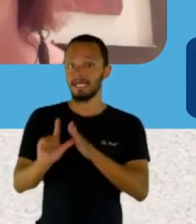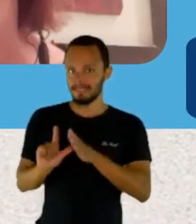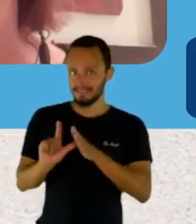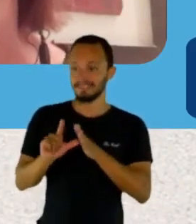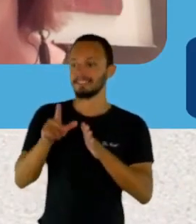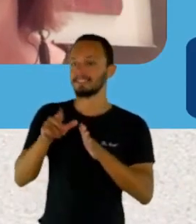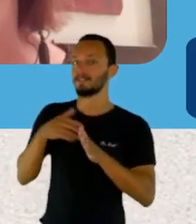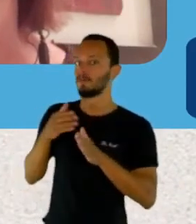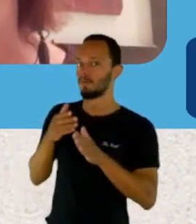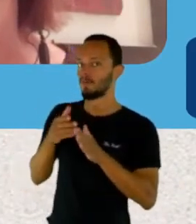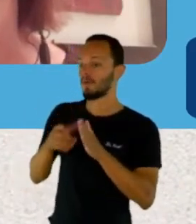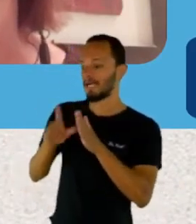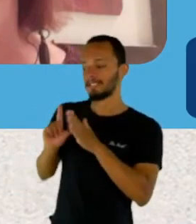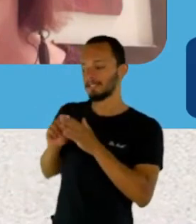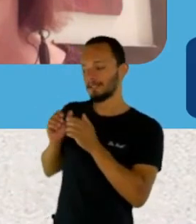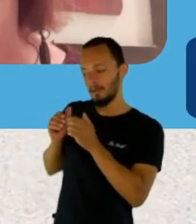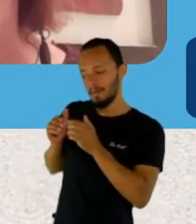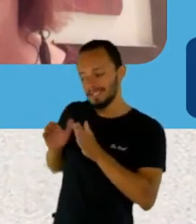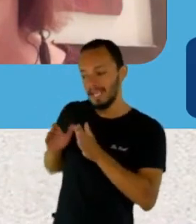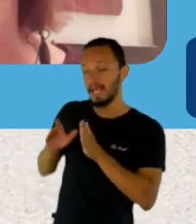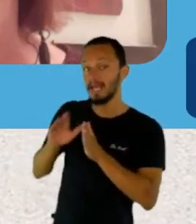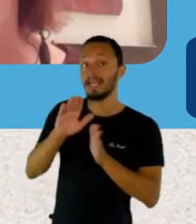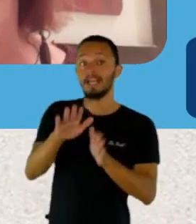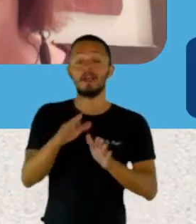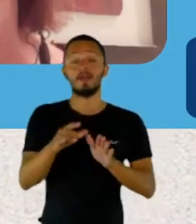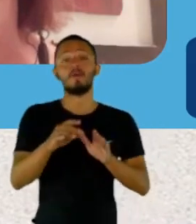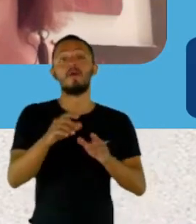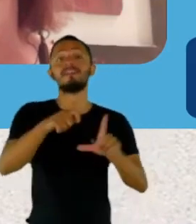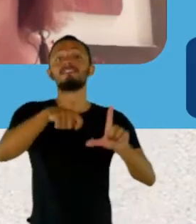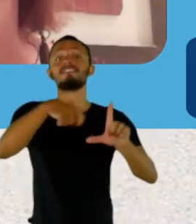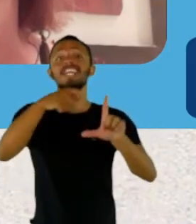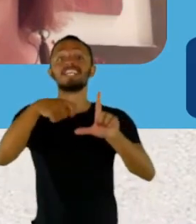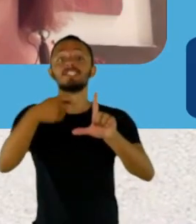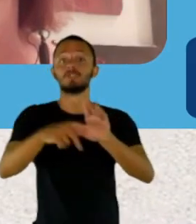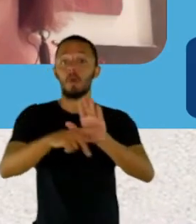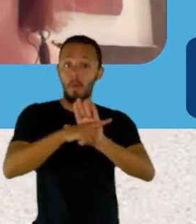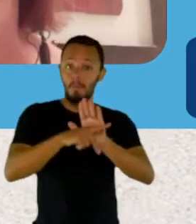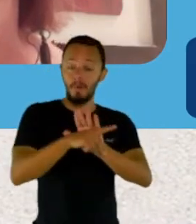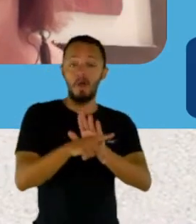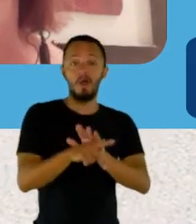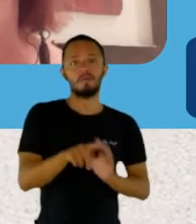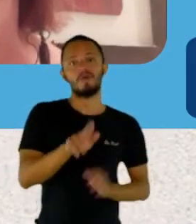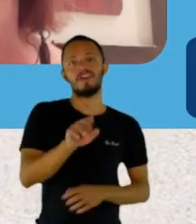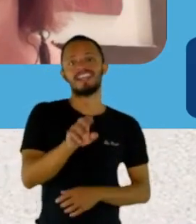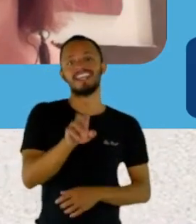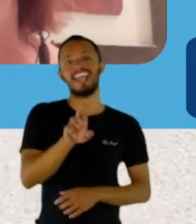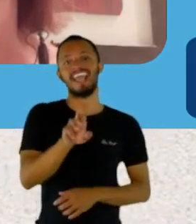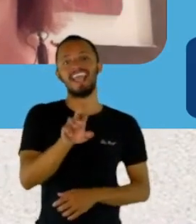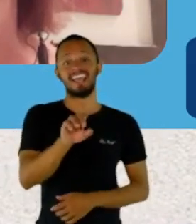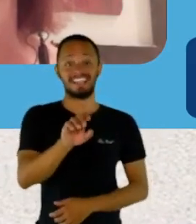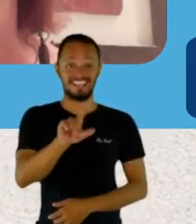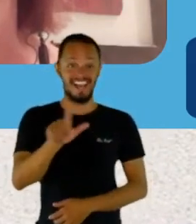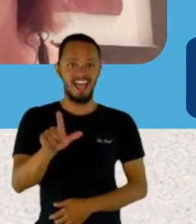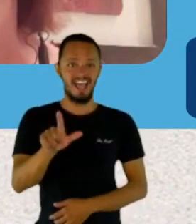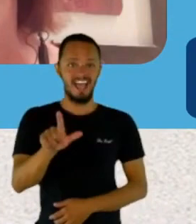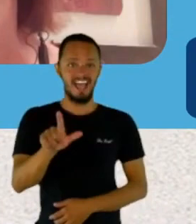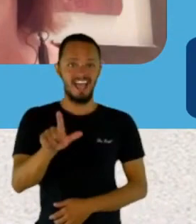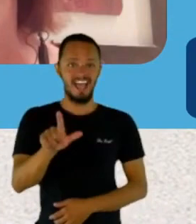para ver conosco um vídeo institucional da Gerdau, que é a nossa patrocinadora. A gente volta em um minuto.